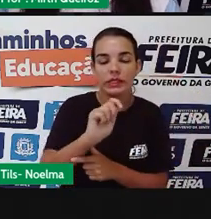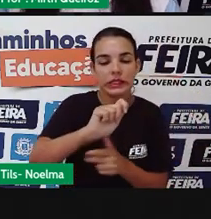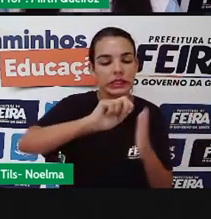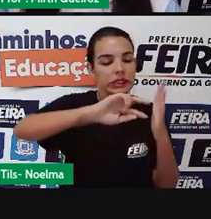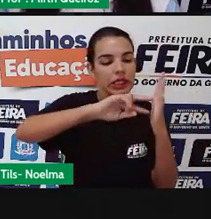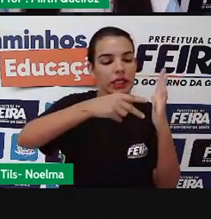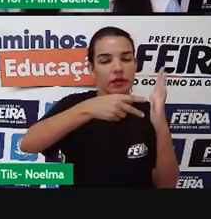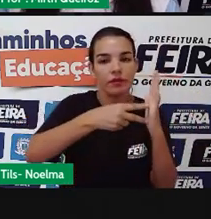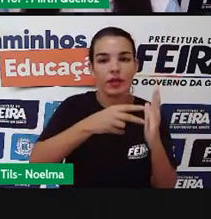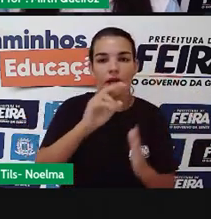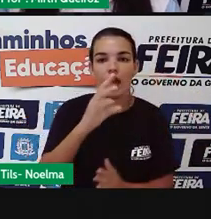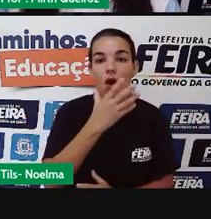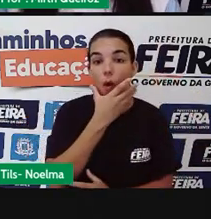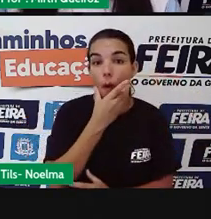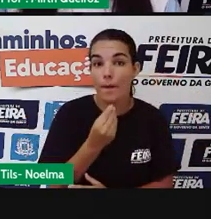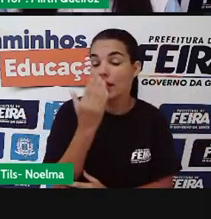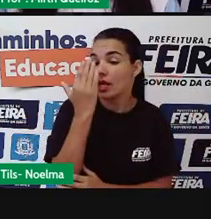isso.